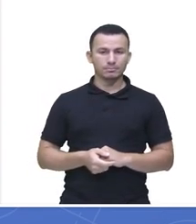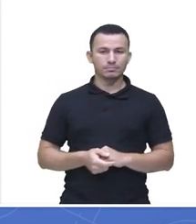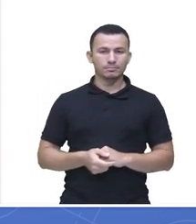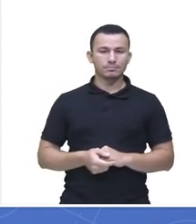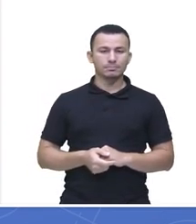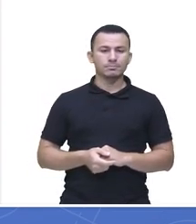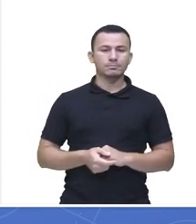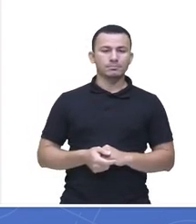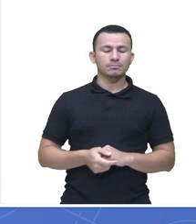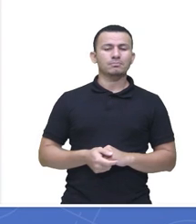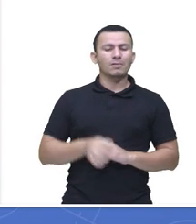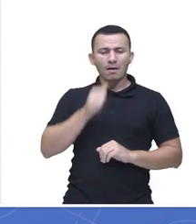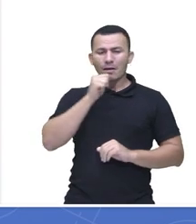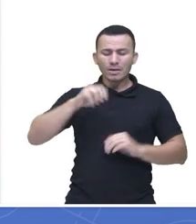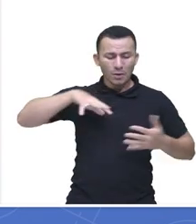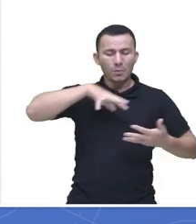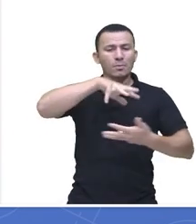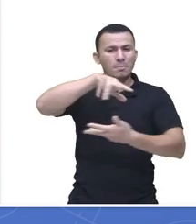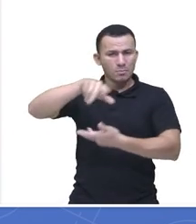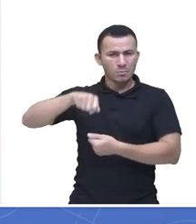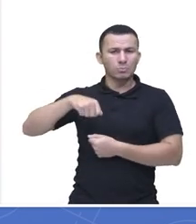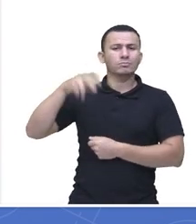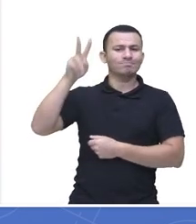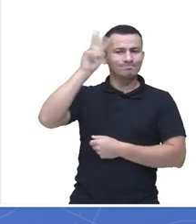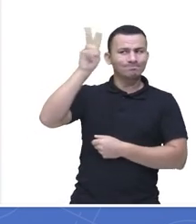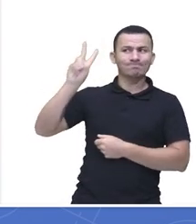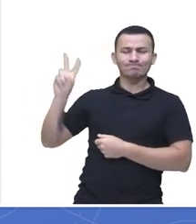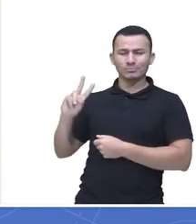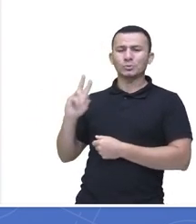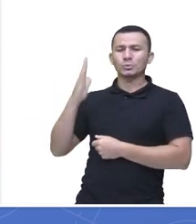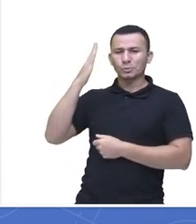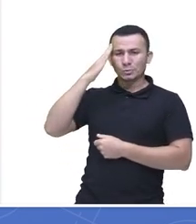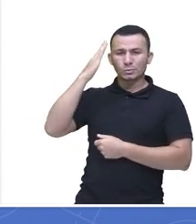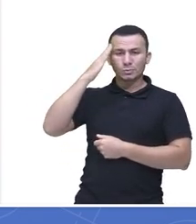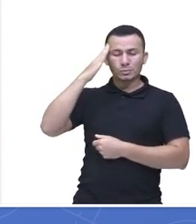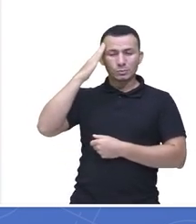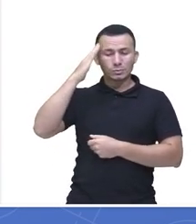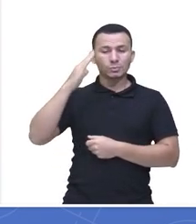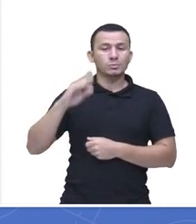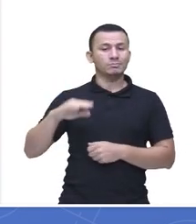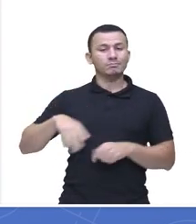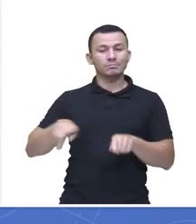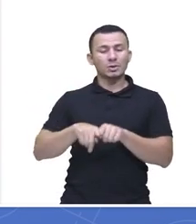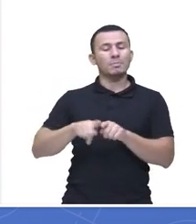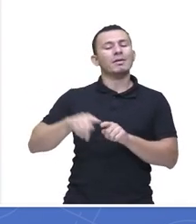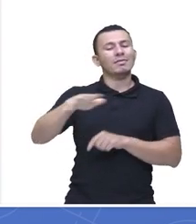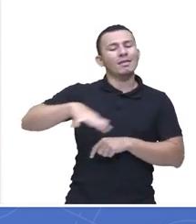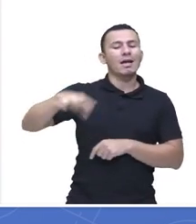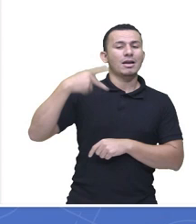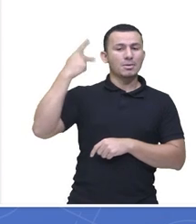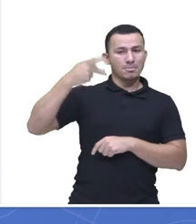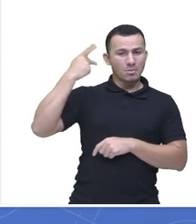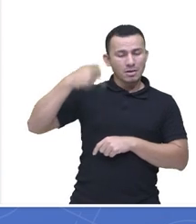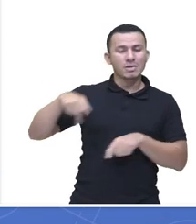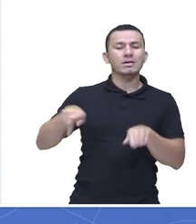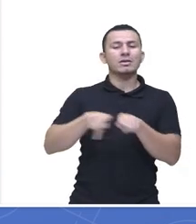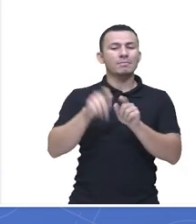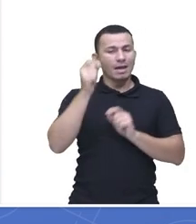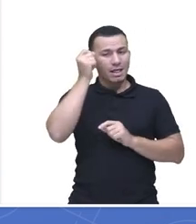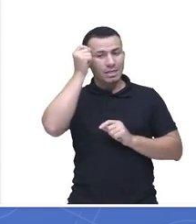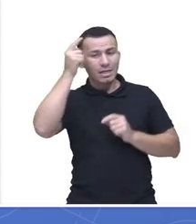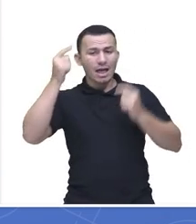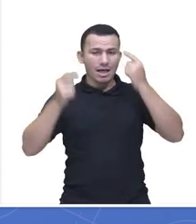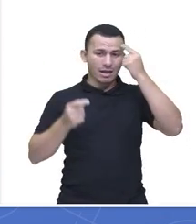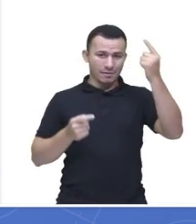por todo o planeta, independentemente de suas colocações políticas e ideológicas. Então, como vocês